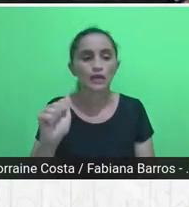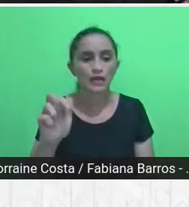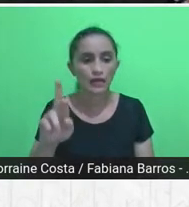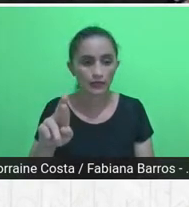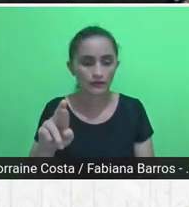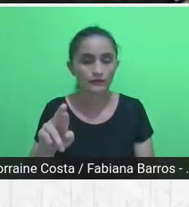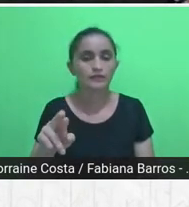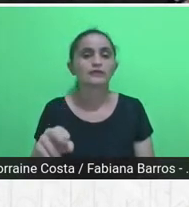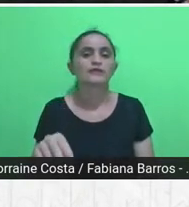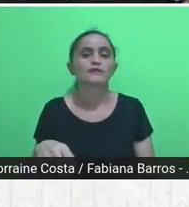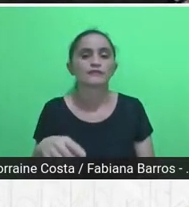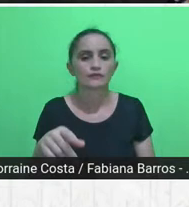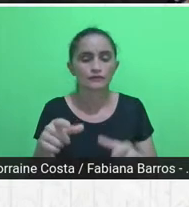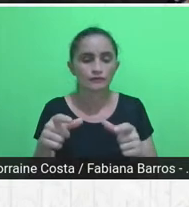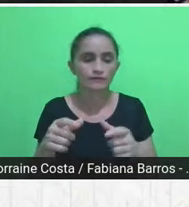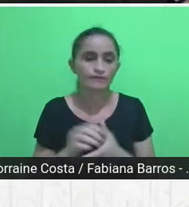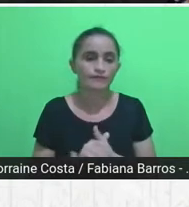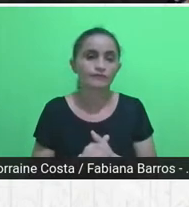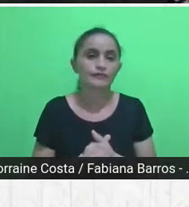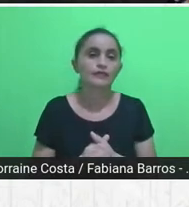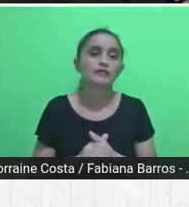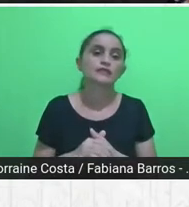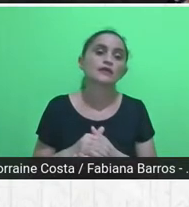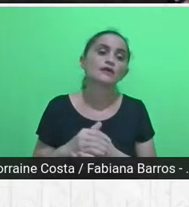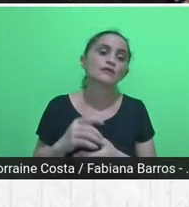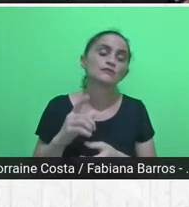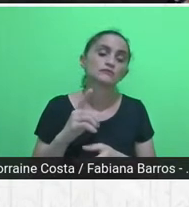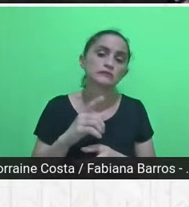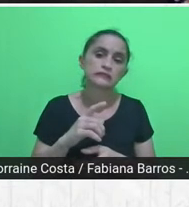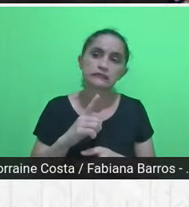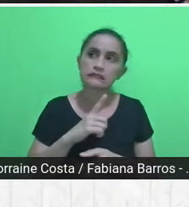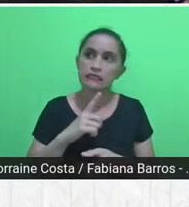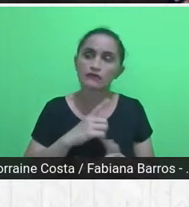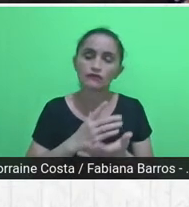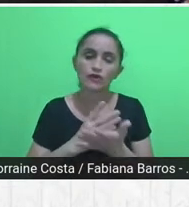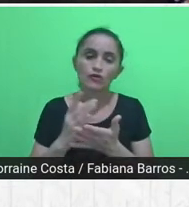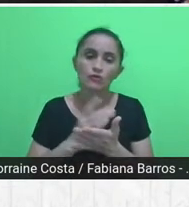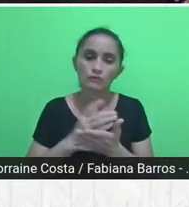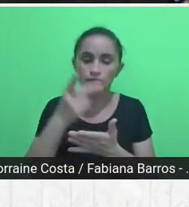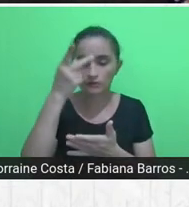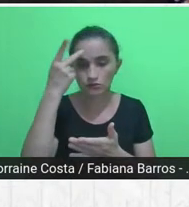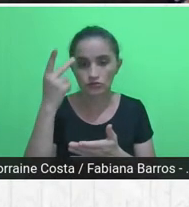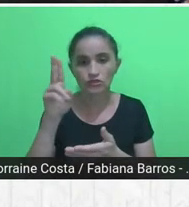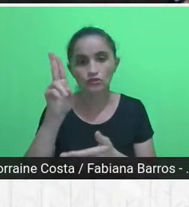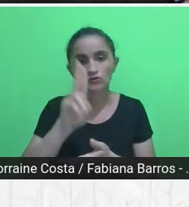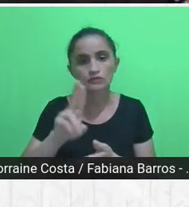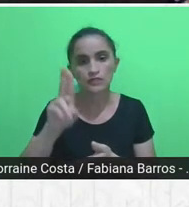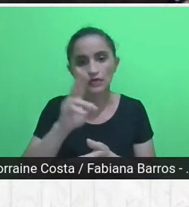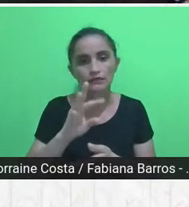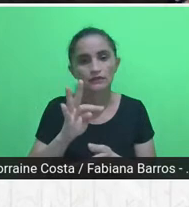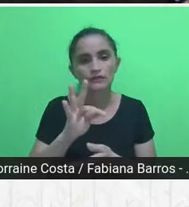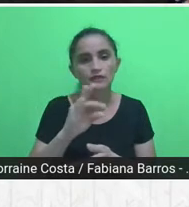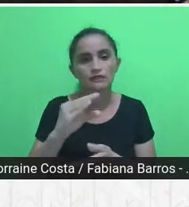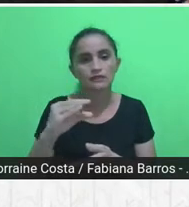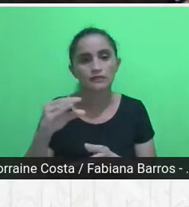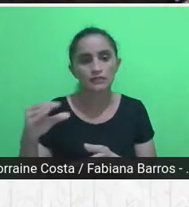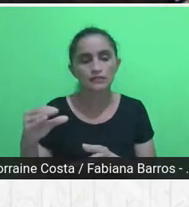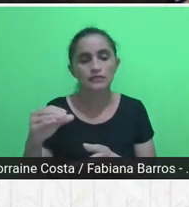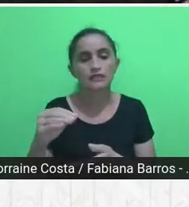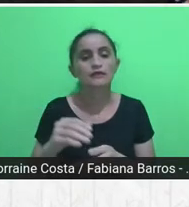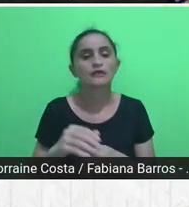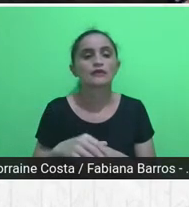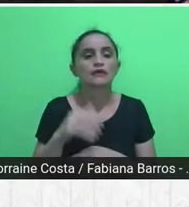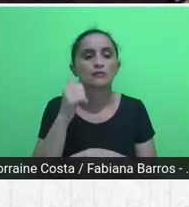sido adotada em TCC, o TCC da Larissa Galdino, que é uma aluna nossa da